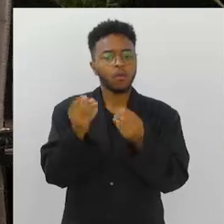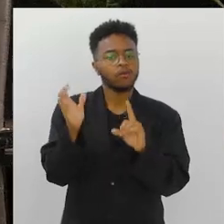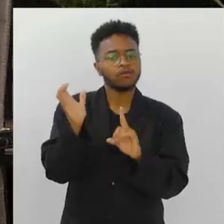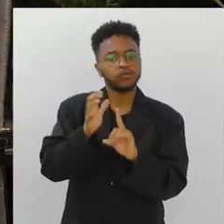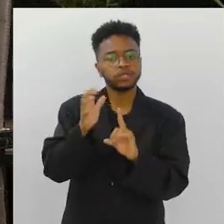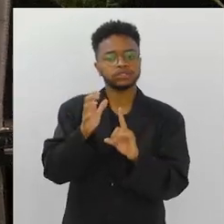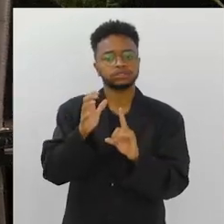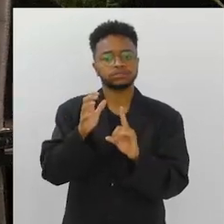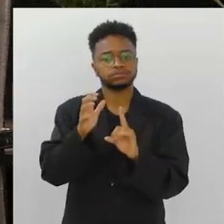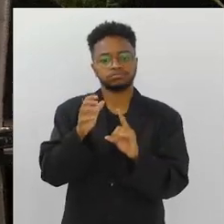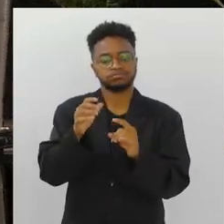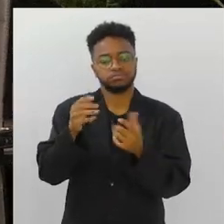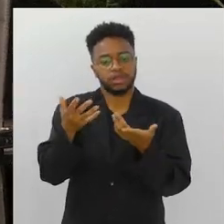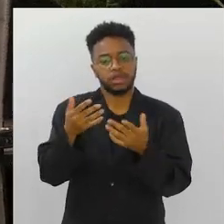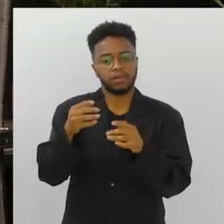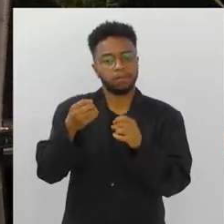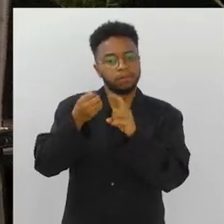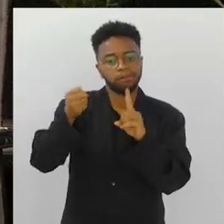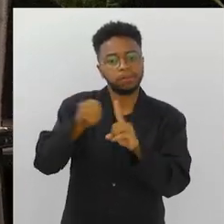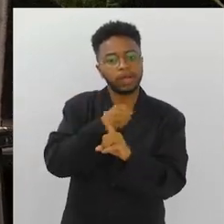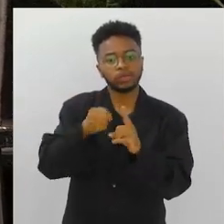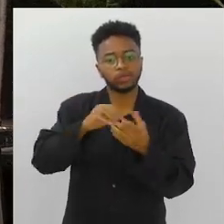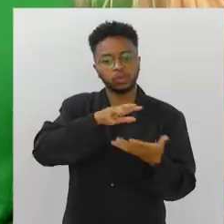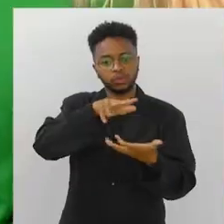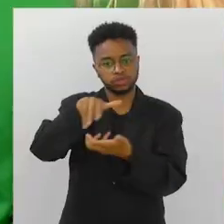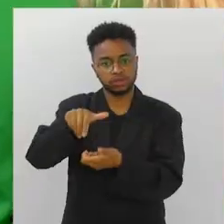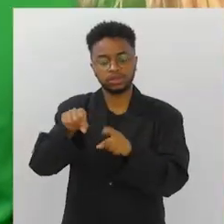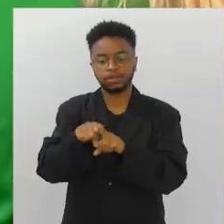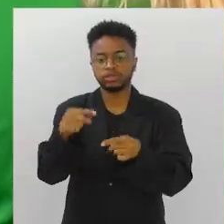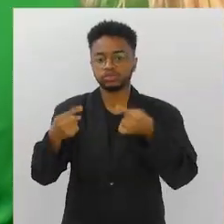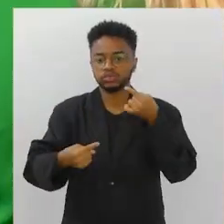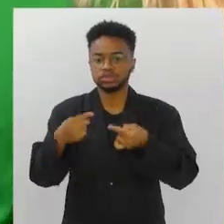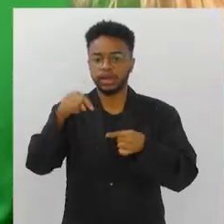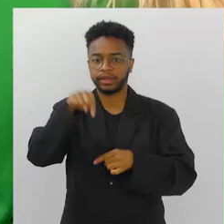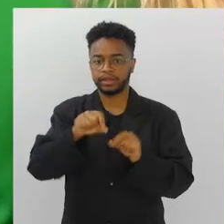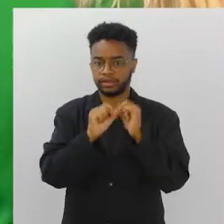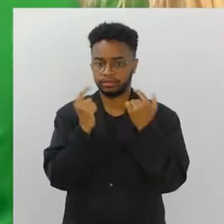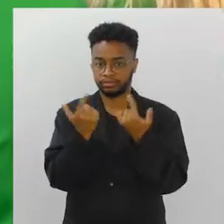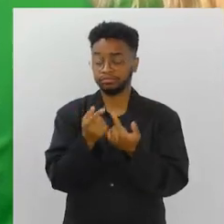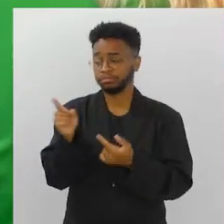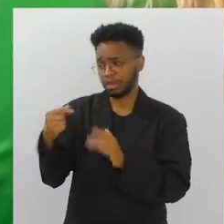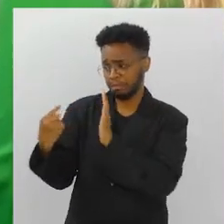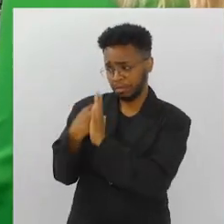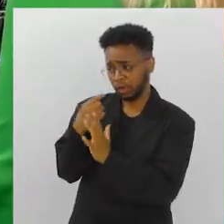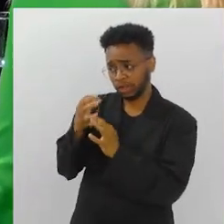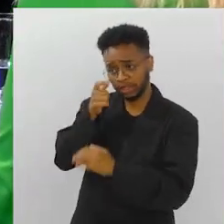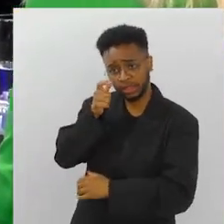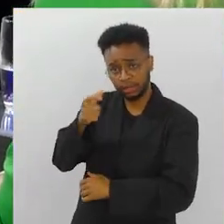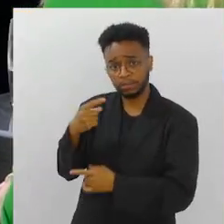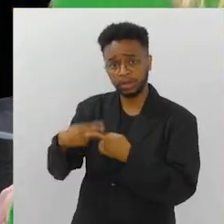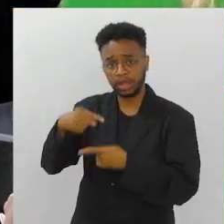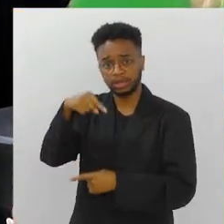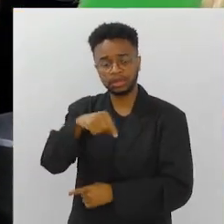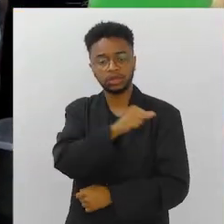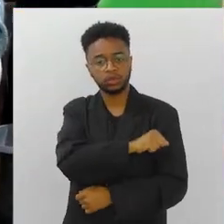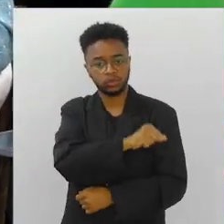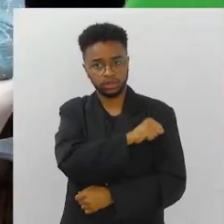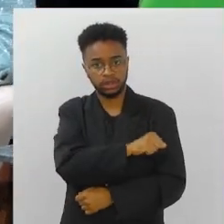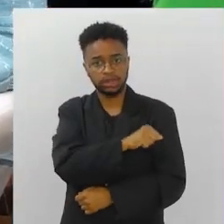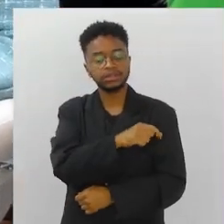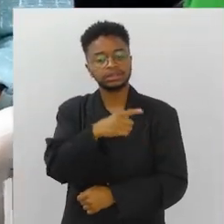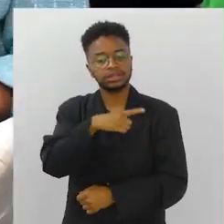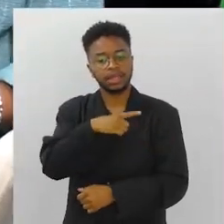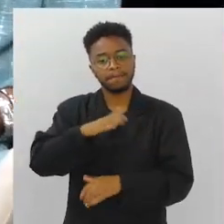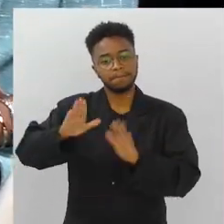impacto que é global e que vai ser discutido aqui na LERJ também. Olha só que interessante, a pergunta é muito boa porque o Rio de Janeiro é um